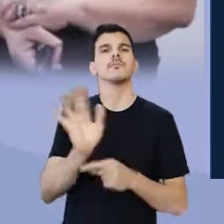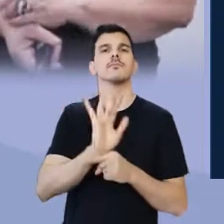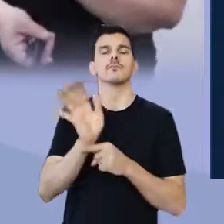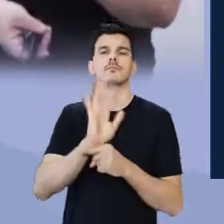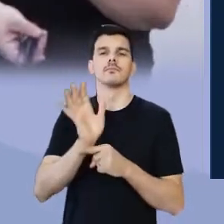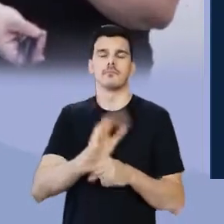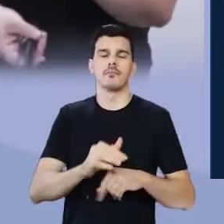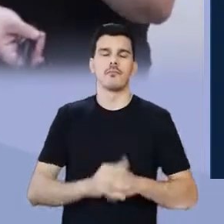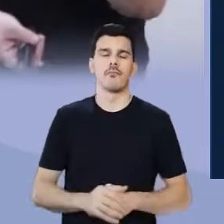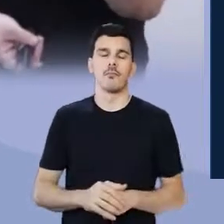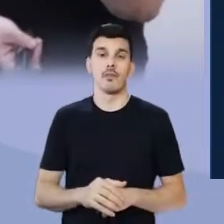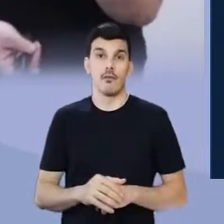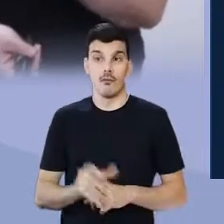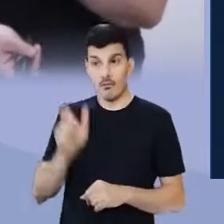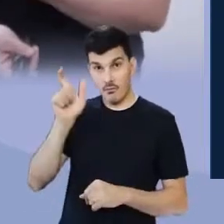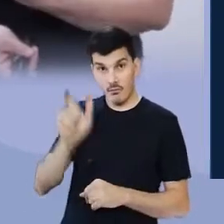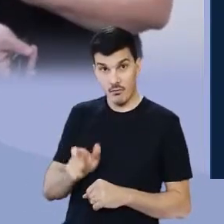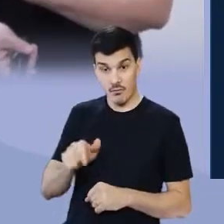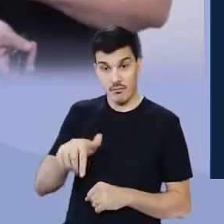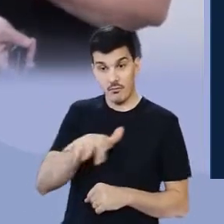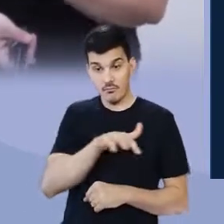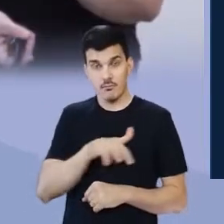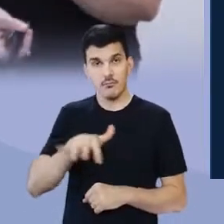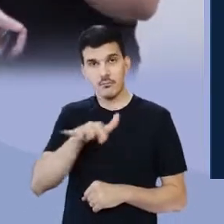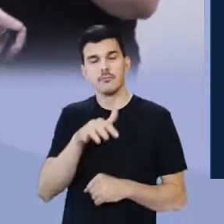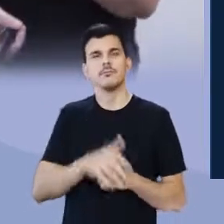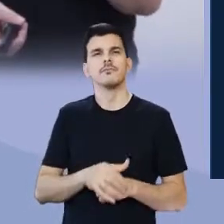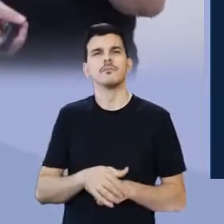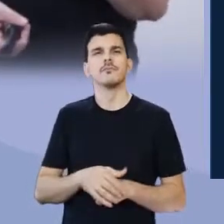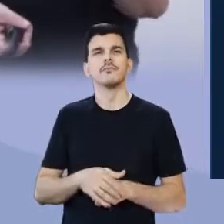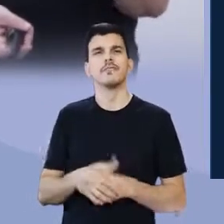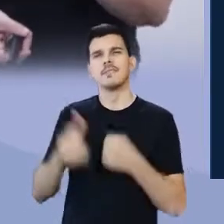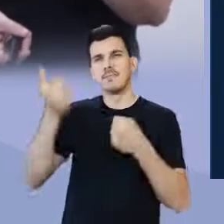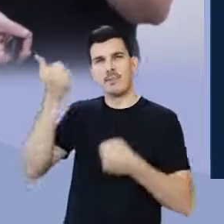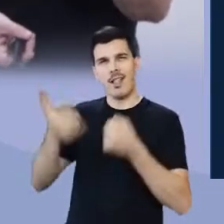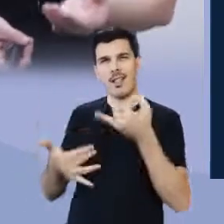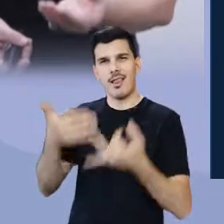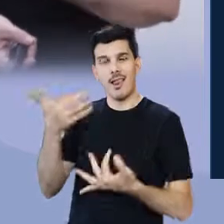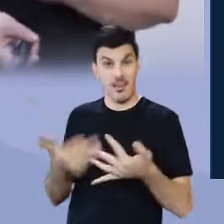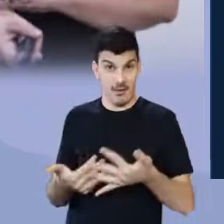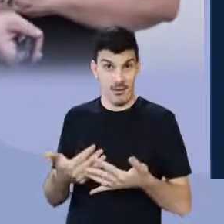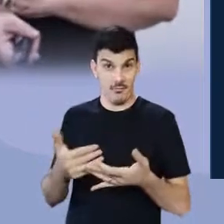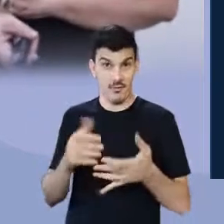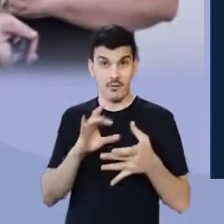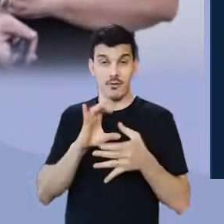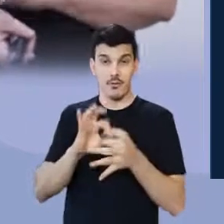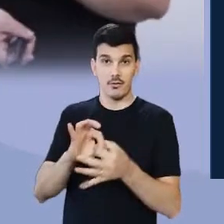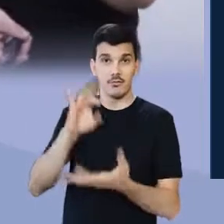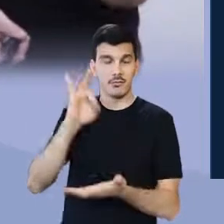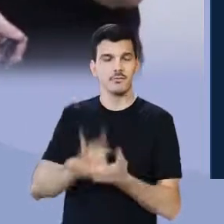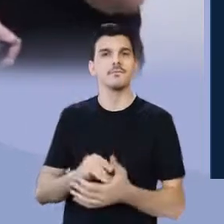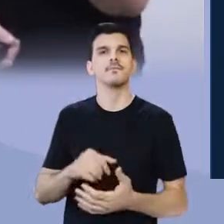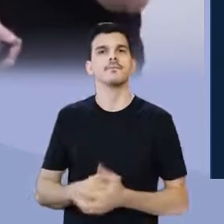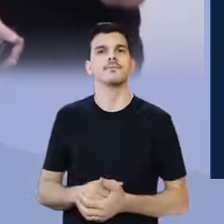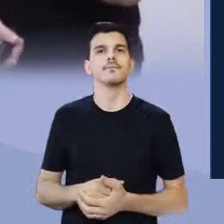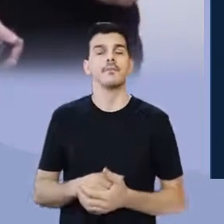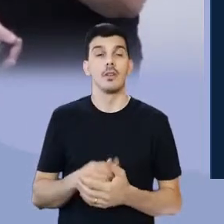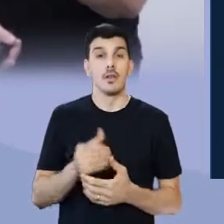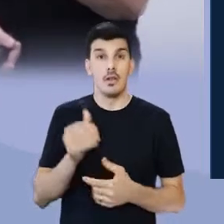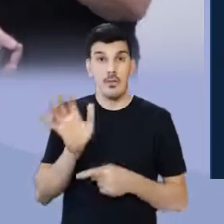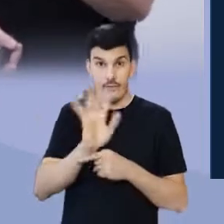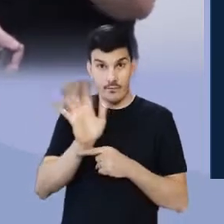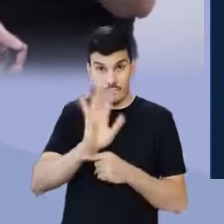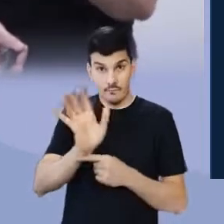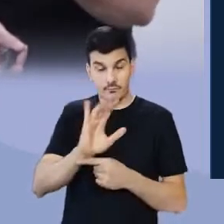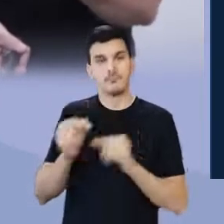em que o cinema esteja explicando o próprio cinema? Aquela película, aquele